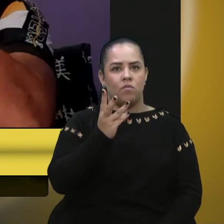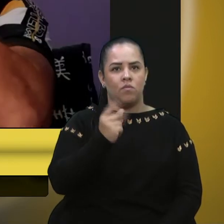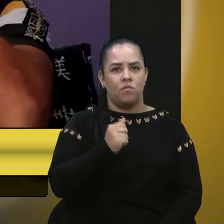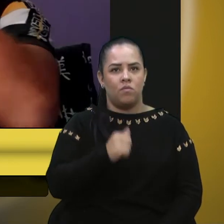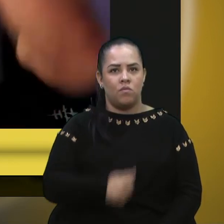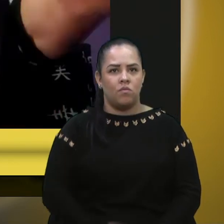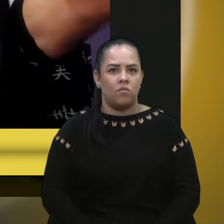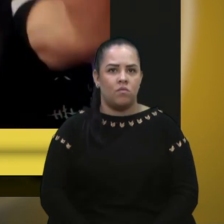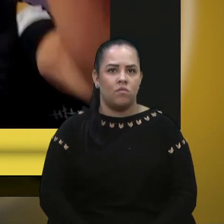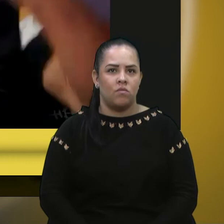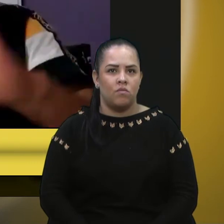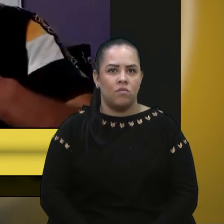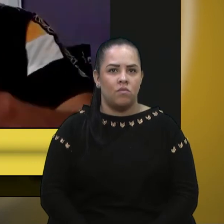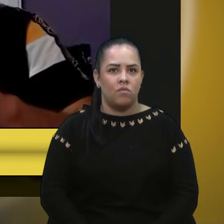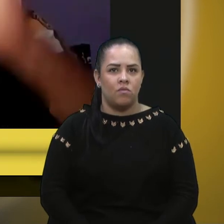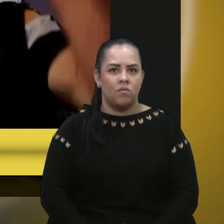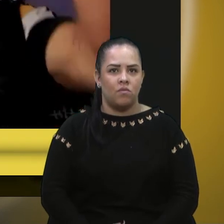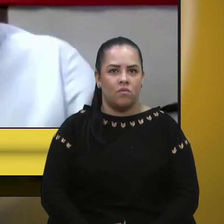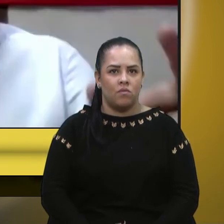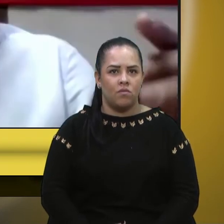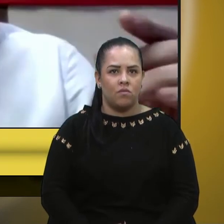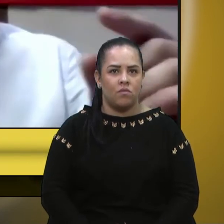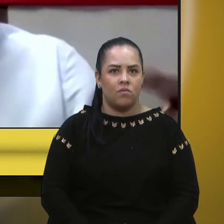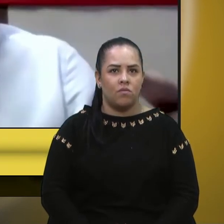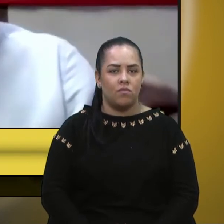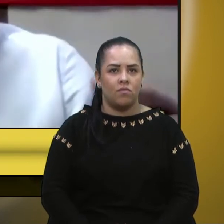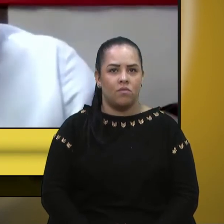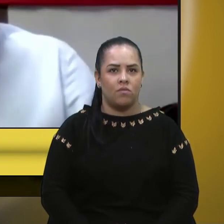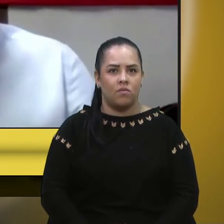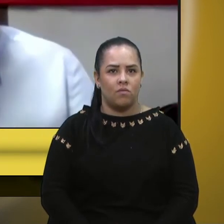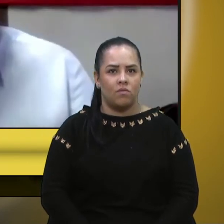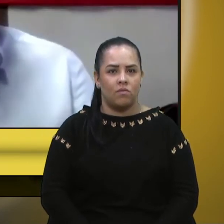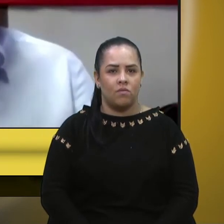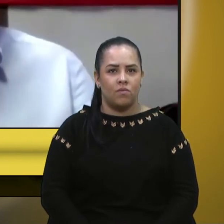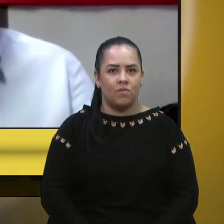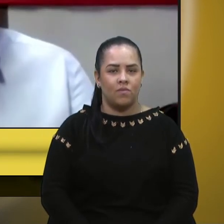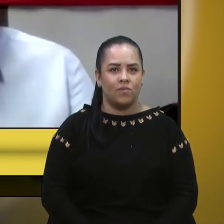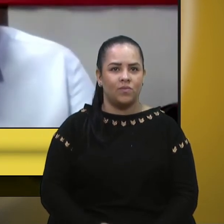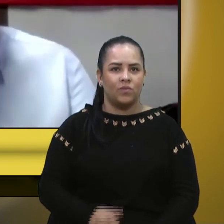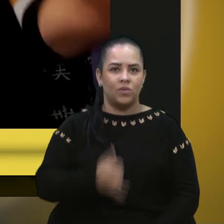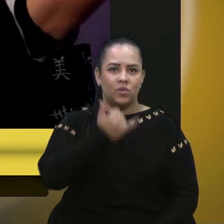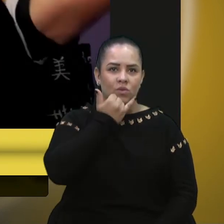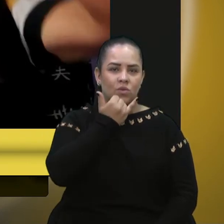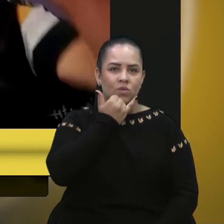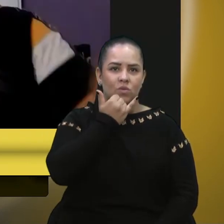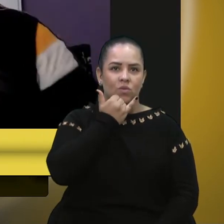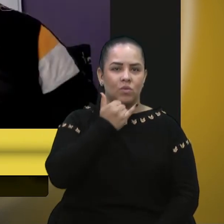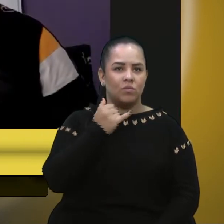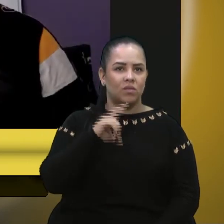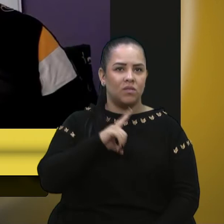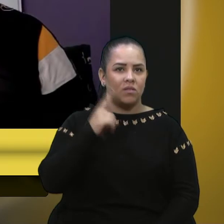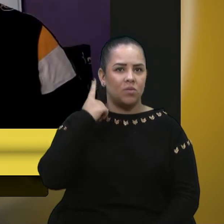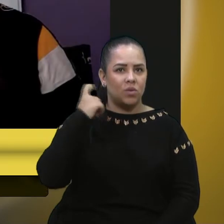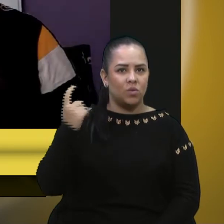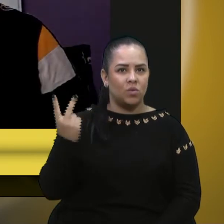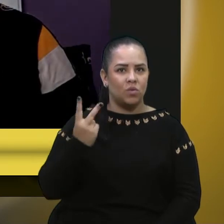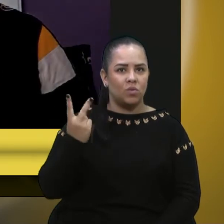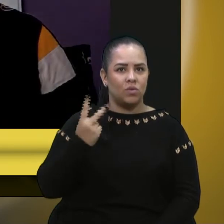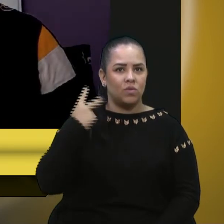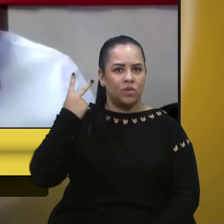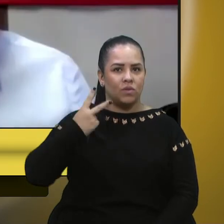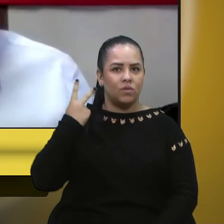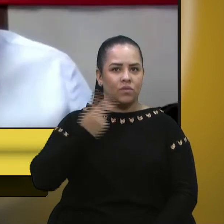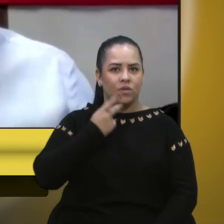Raiz, que eu tenho que ter um comum assim de todos para Caxias avançar. Parabéns,